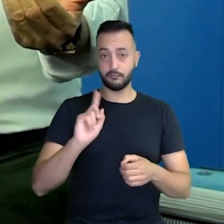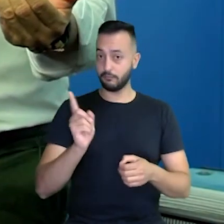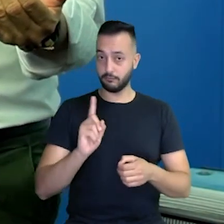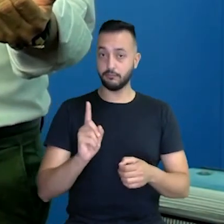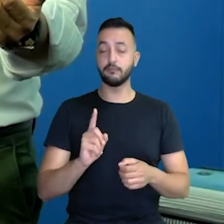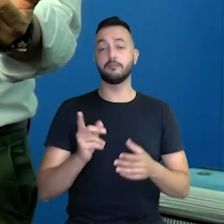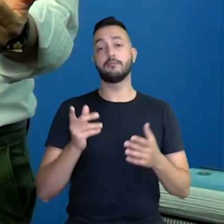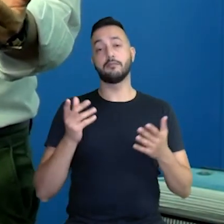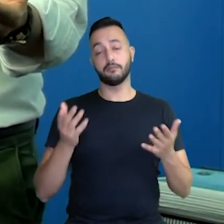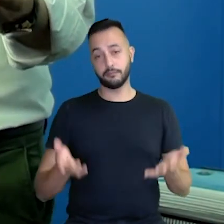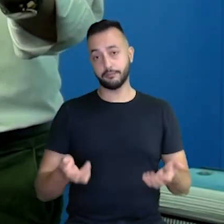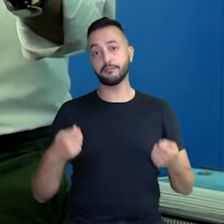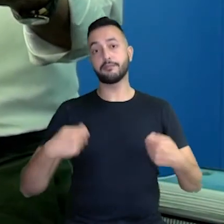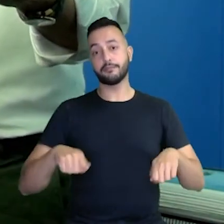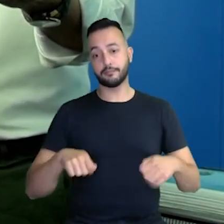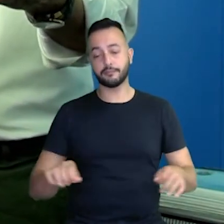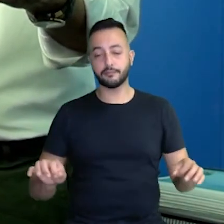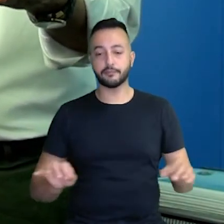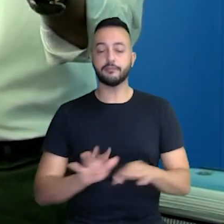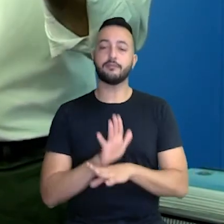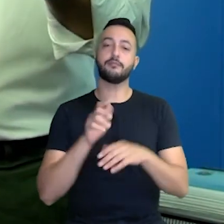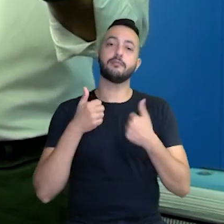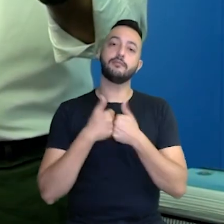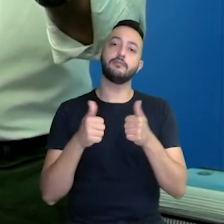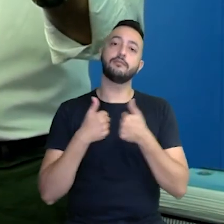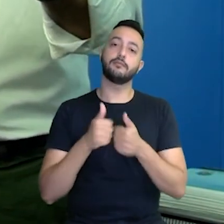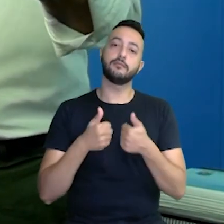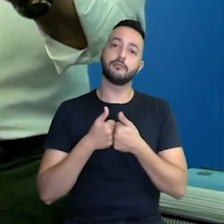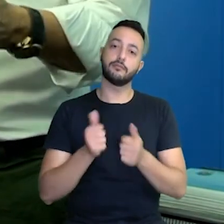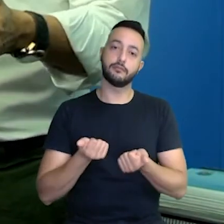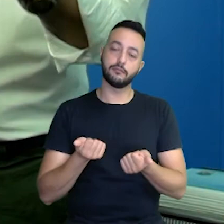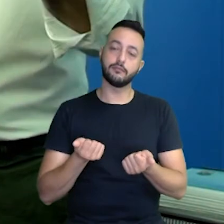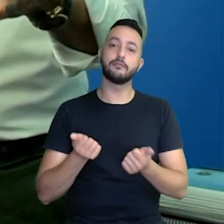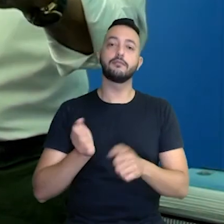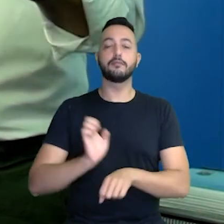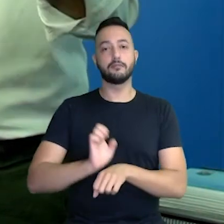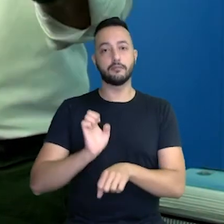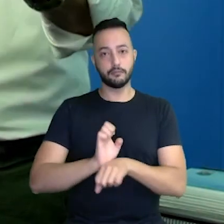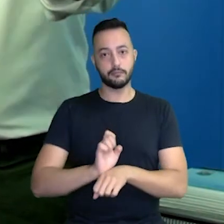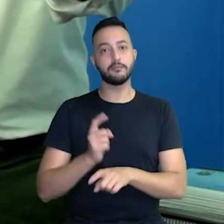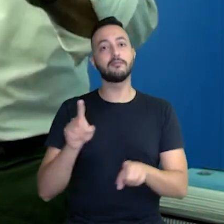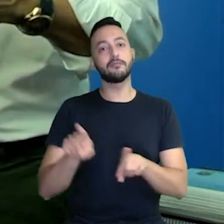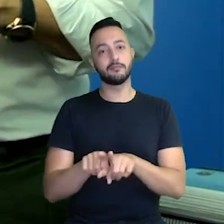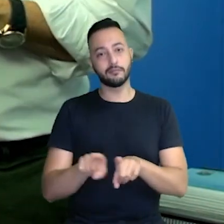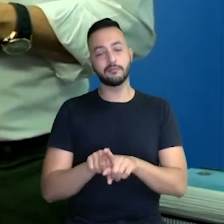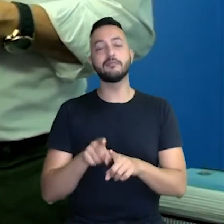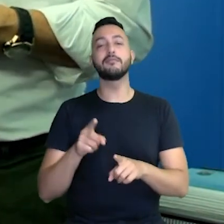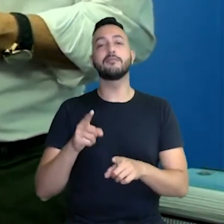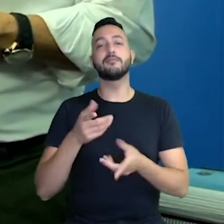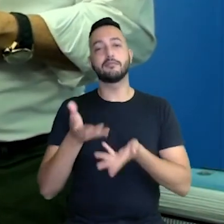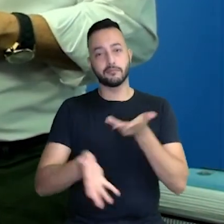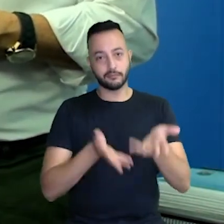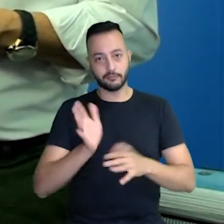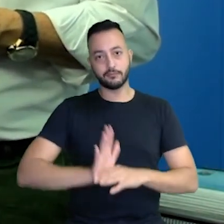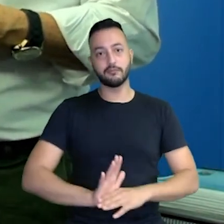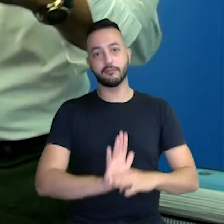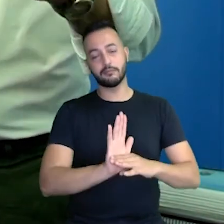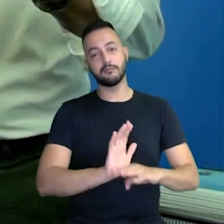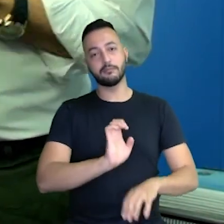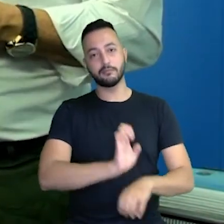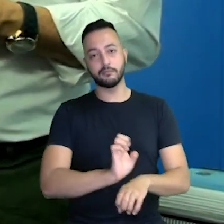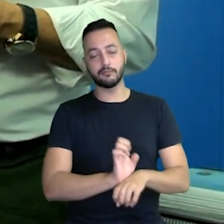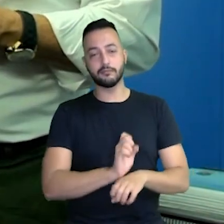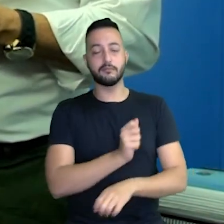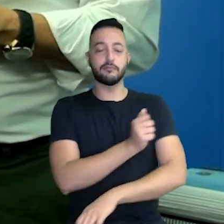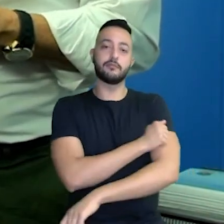nós teremos que estarmos prontos com os ônibus para o estado, porque nós atendemos a rede estadual com os nossos